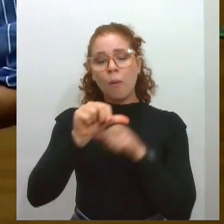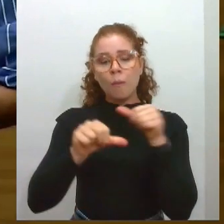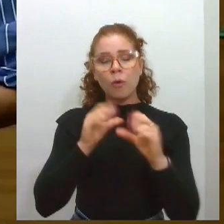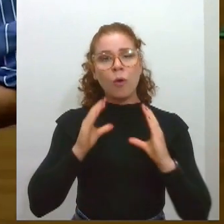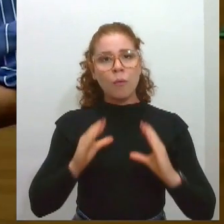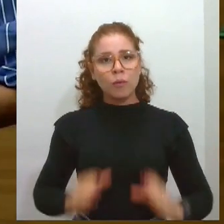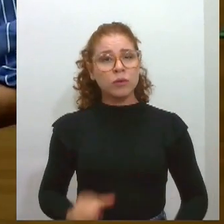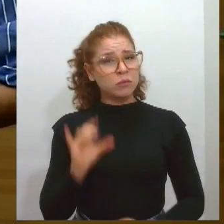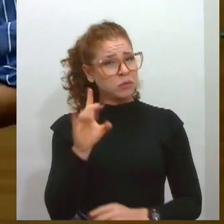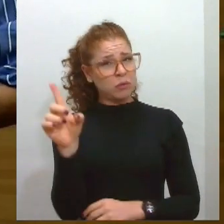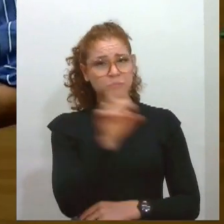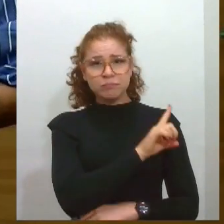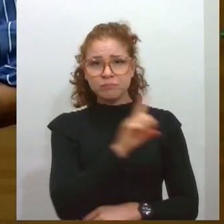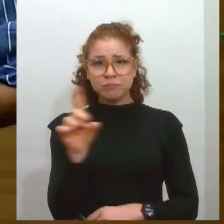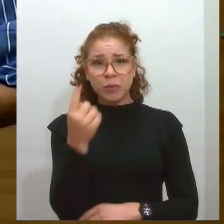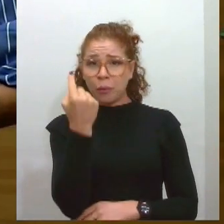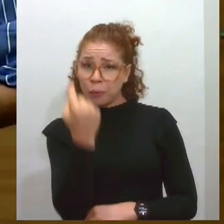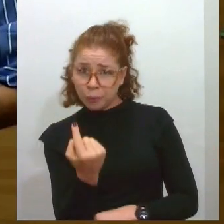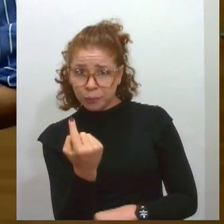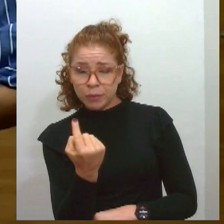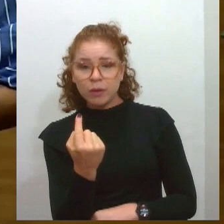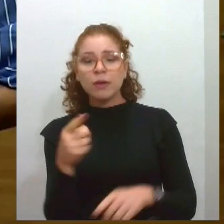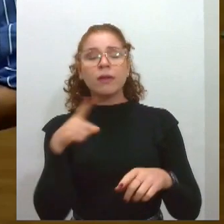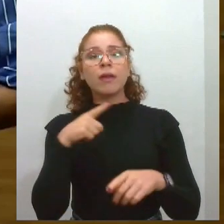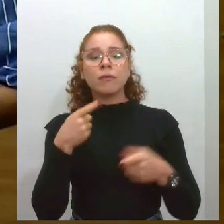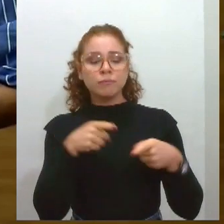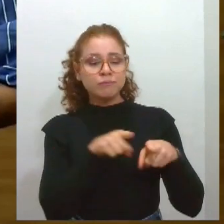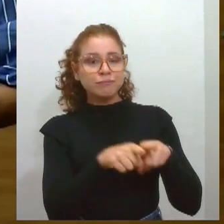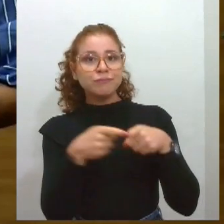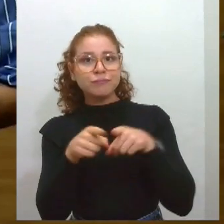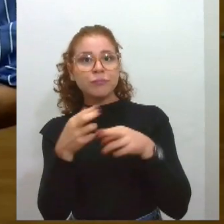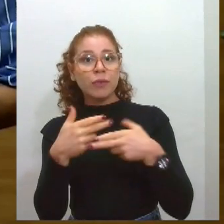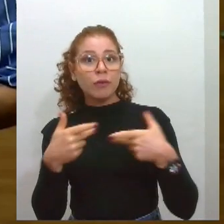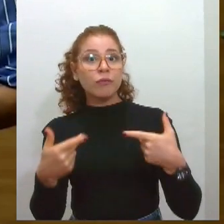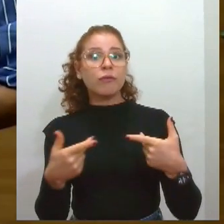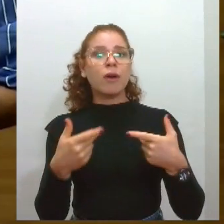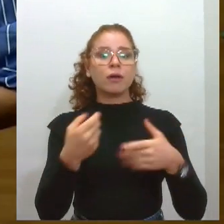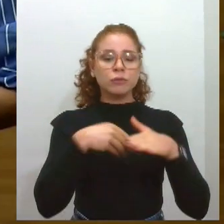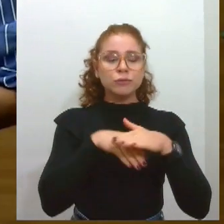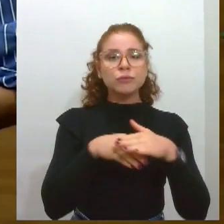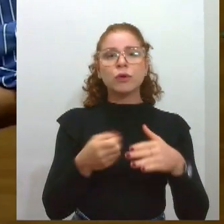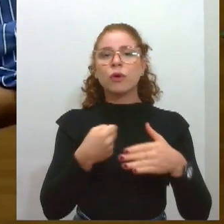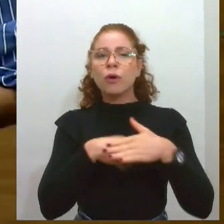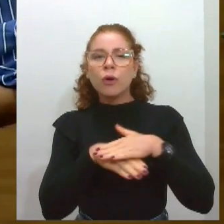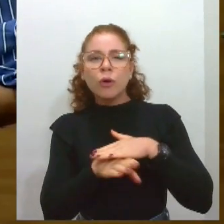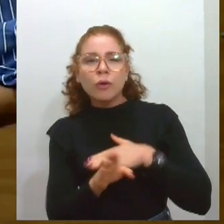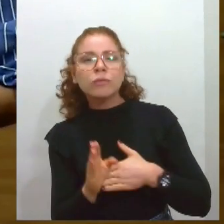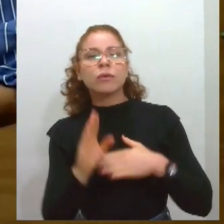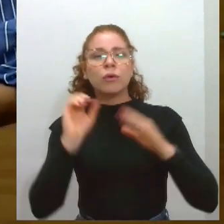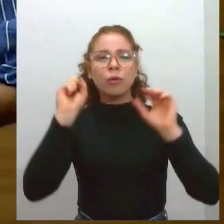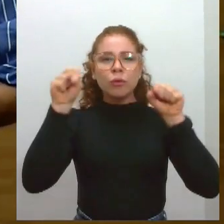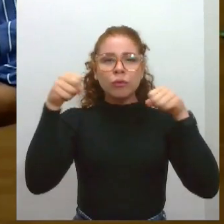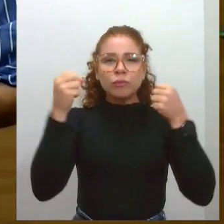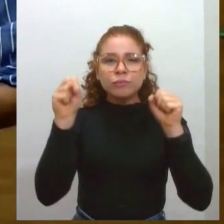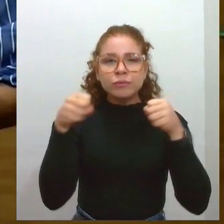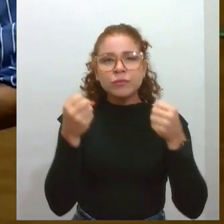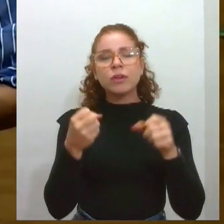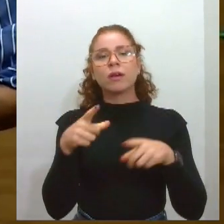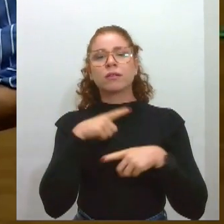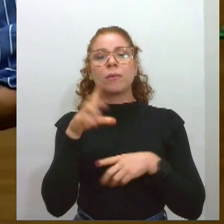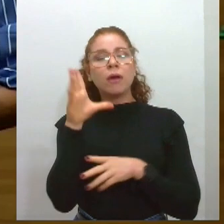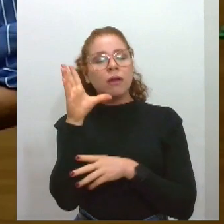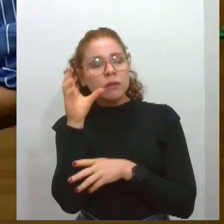comportamentos estão associados. Então, eles mudam os hábitos de atividade física, hábitos de sono, alguns comportamentos associados ao estresse.